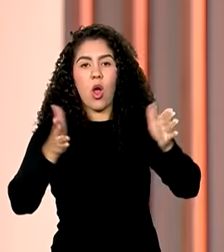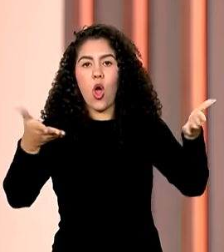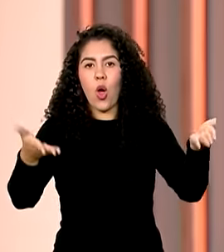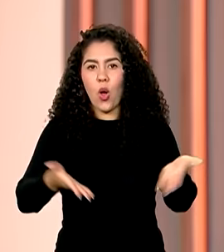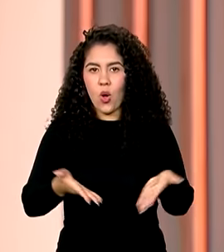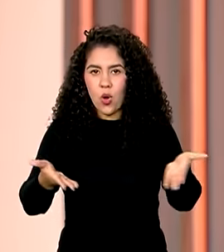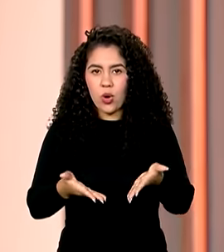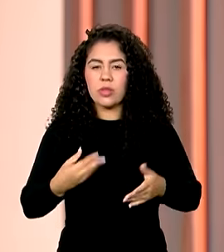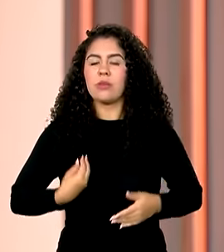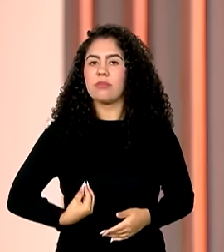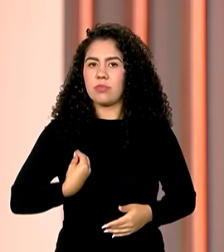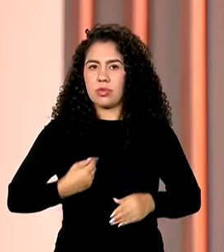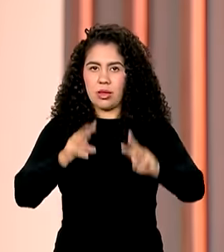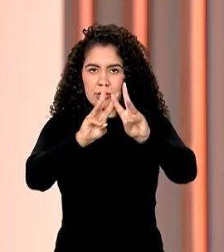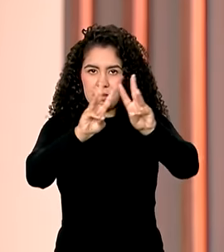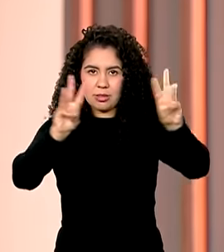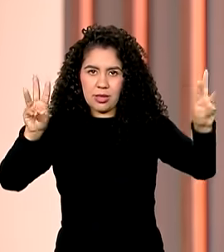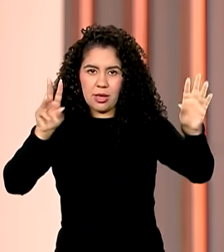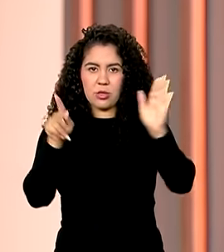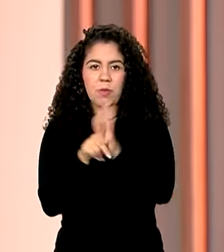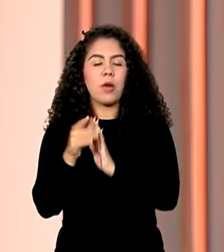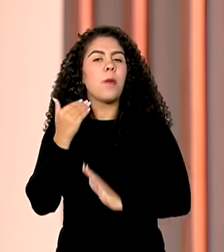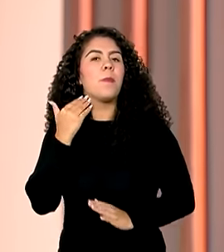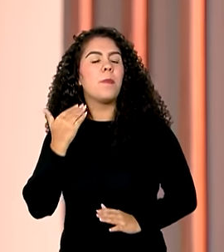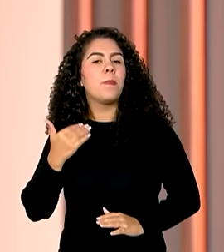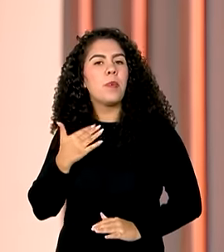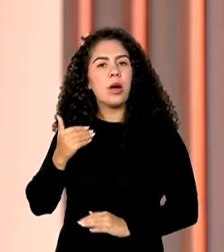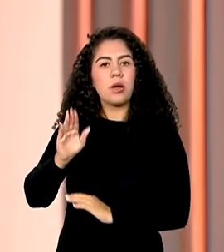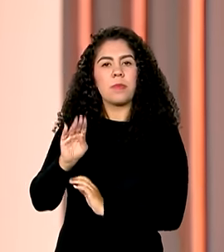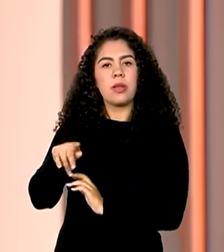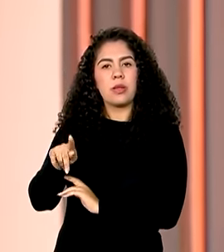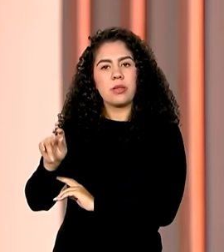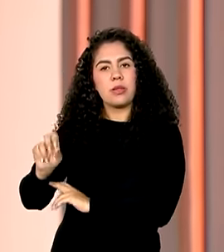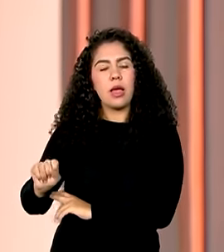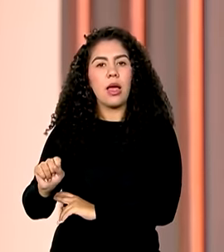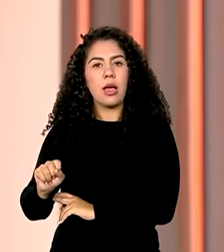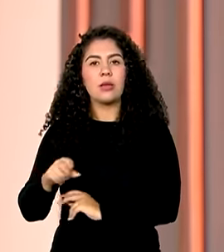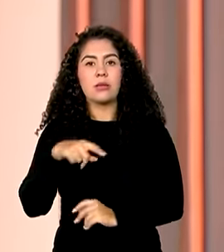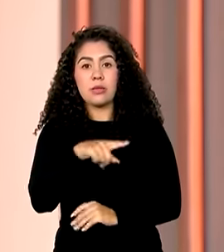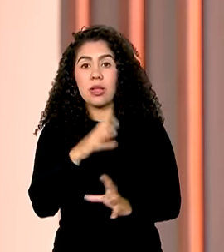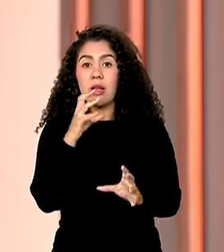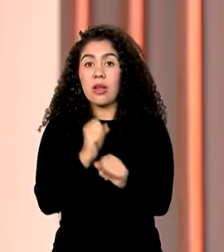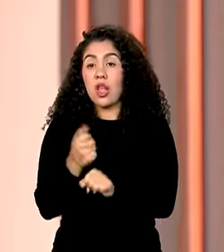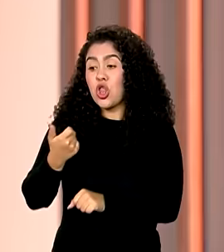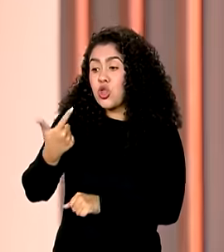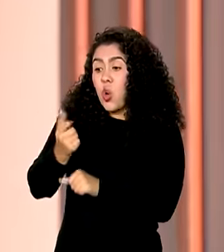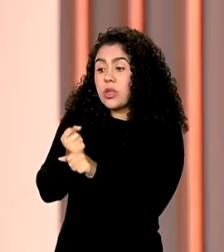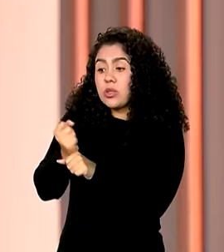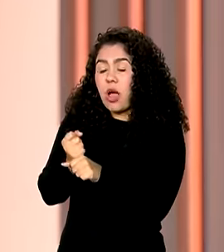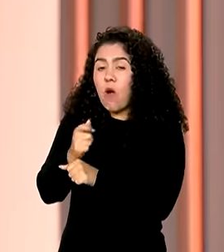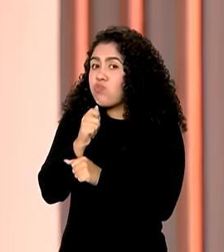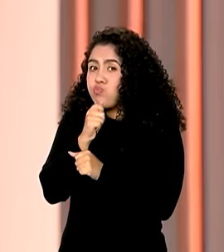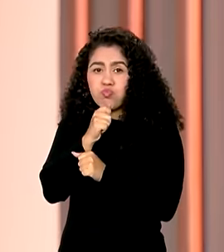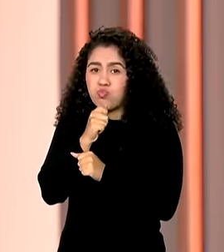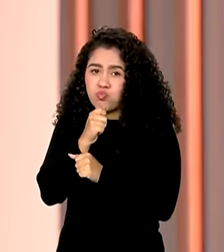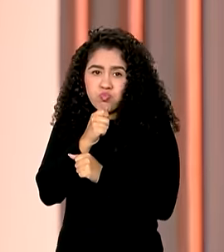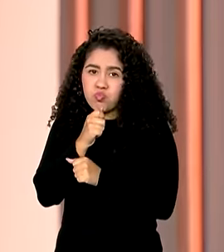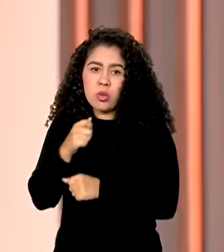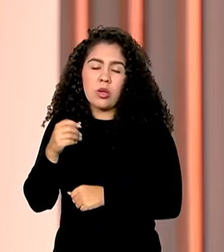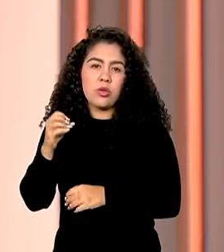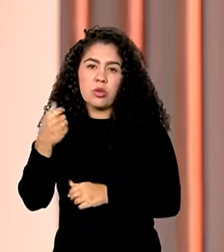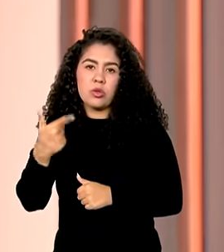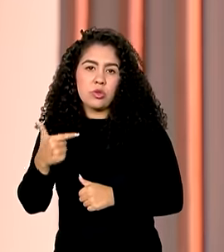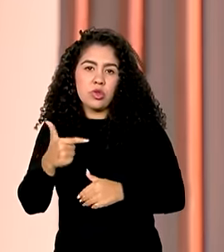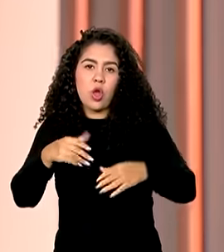está disponível aí no site do BNDES. O concurso marca o fim de um período de 12 anos sem processos de seleção